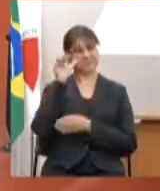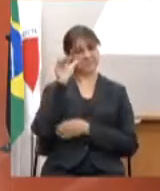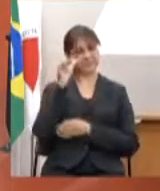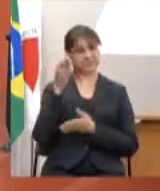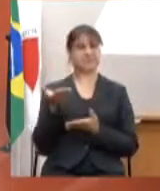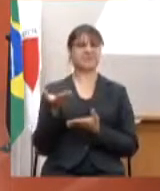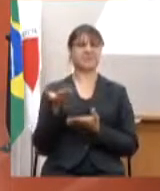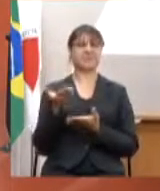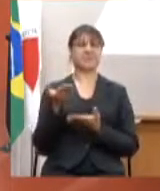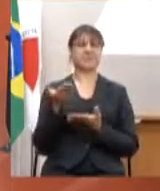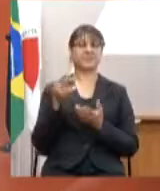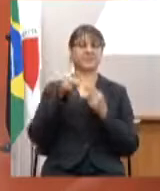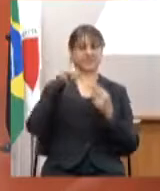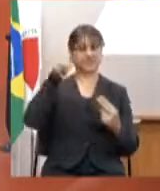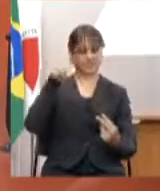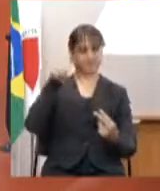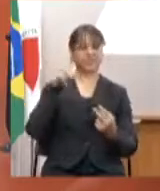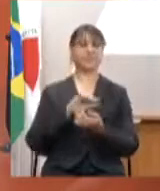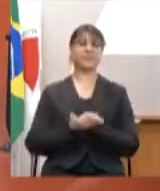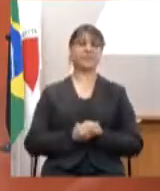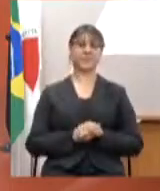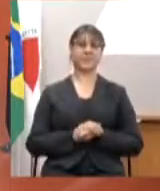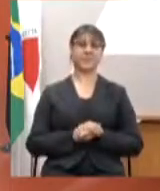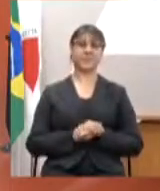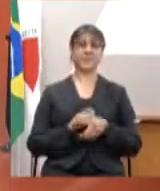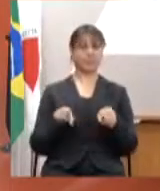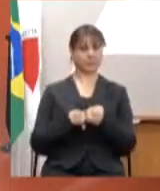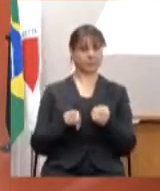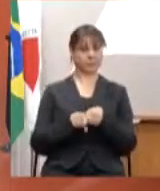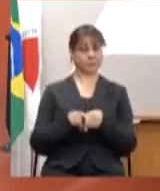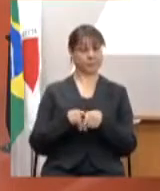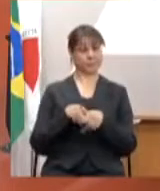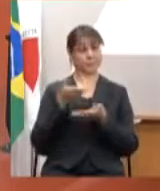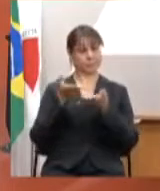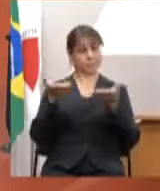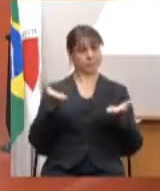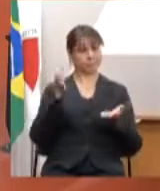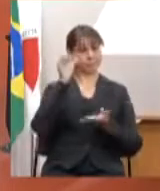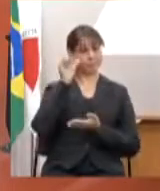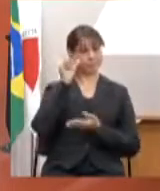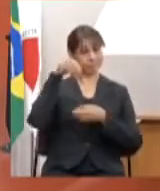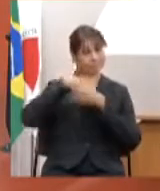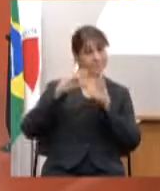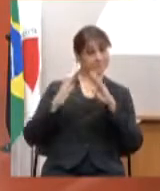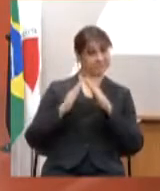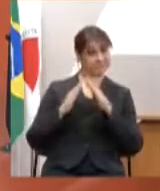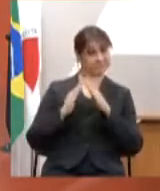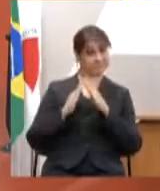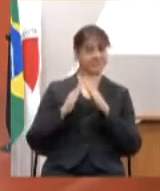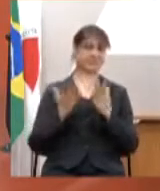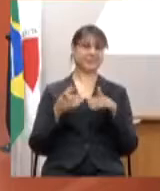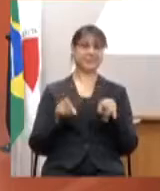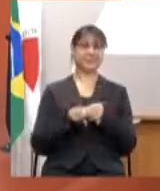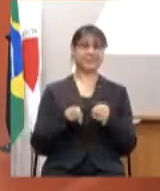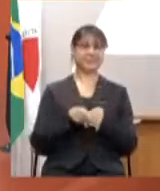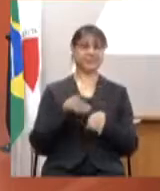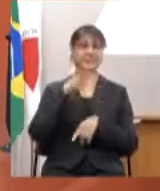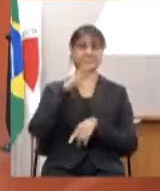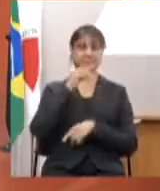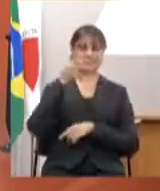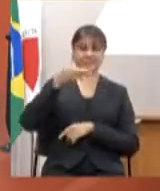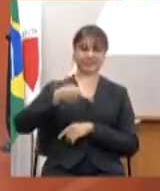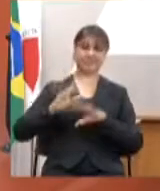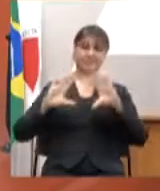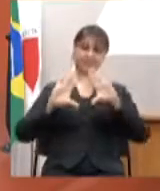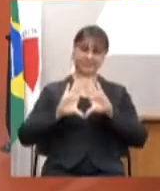acompanham a reunião aí de maneira virtual, aos telespectadores que estão em casa nos acompanhando, aos servidores dessa casa aqui